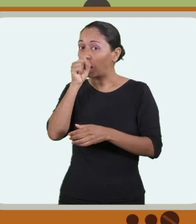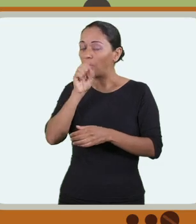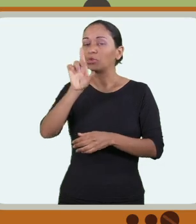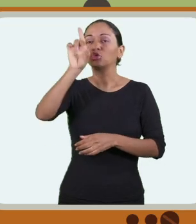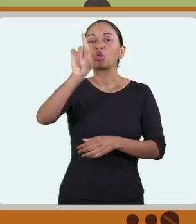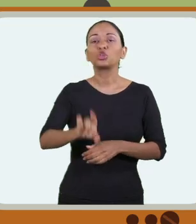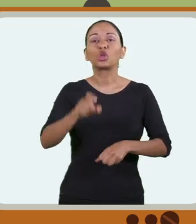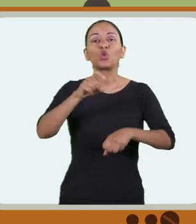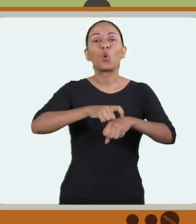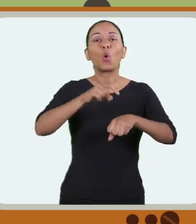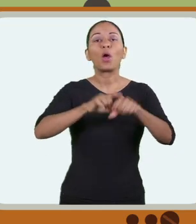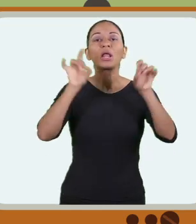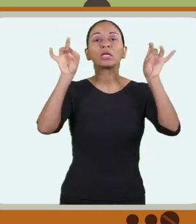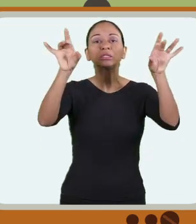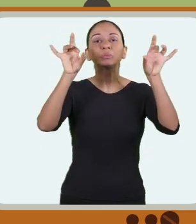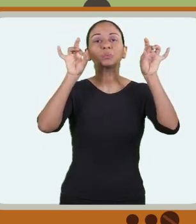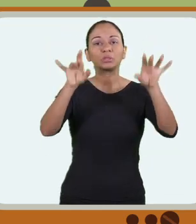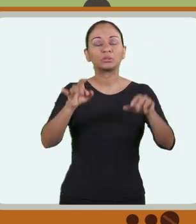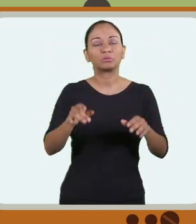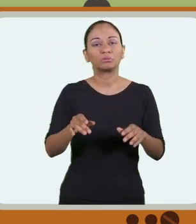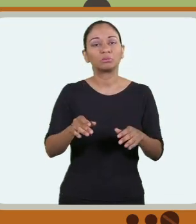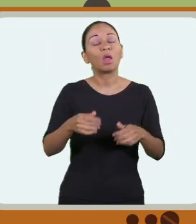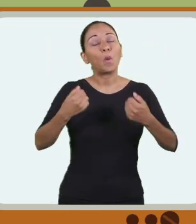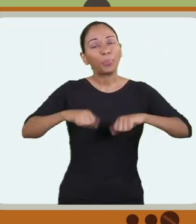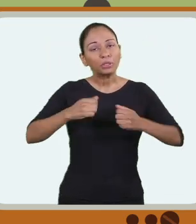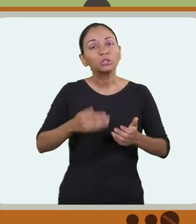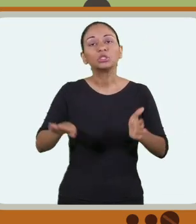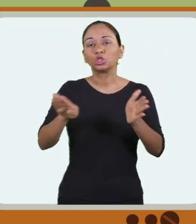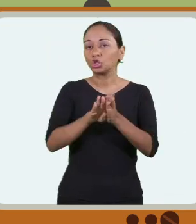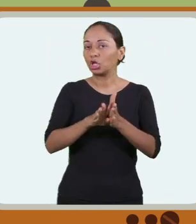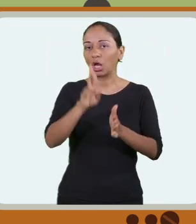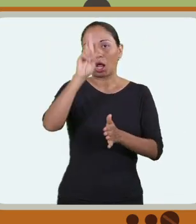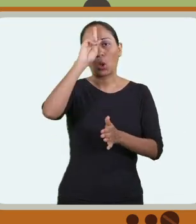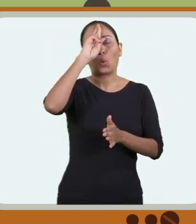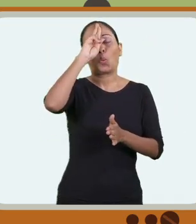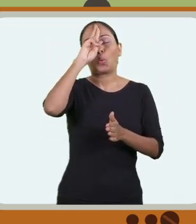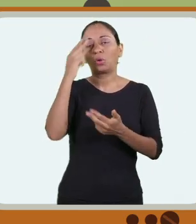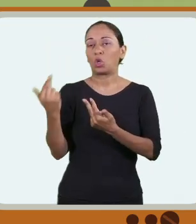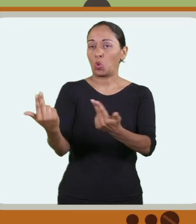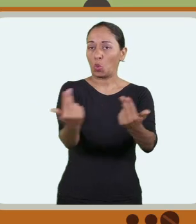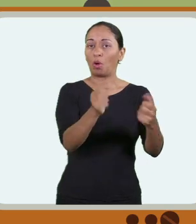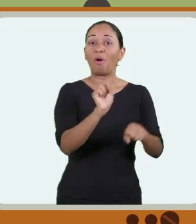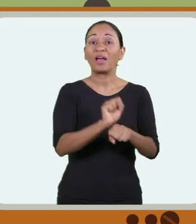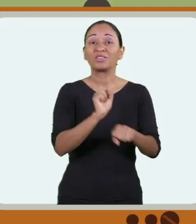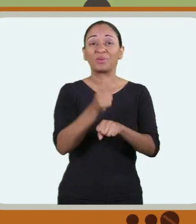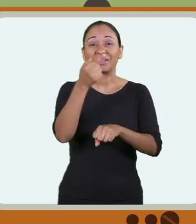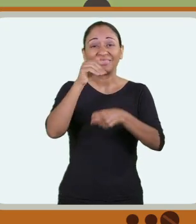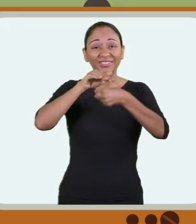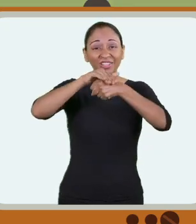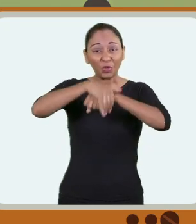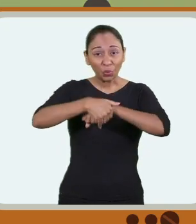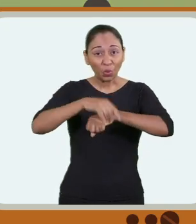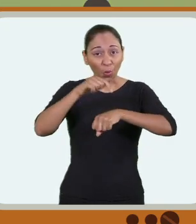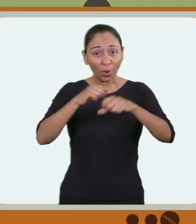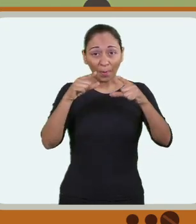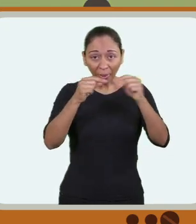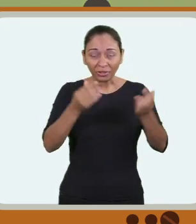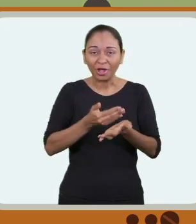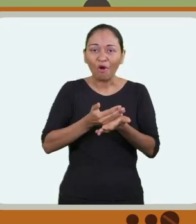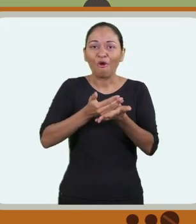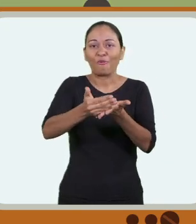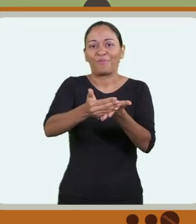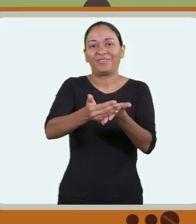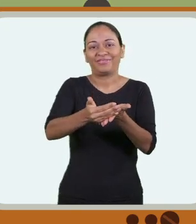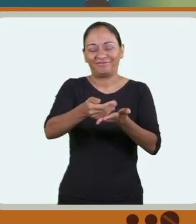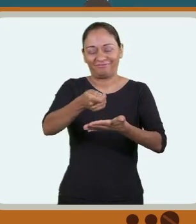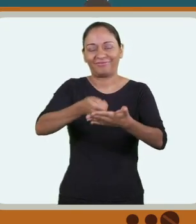tem direito a um horário especial. No primeiro dia, ele deve chegar às 12 horas, como todo mundo, e esperar até às 19 horas, horário de Brasília,